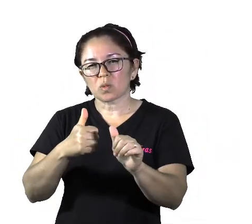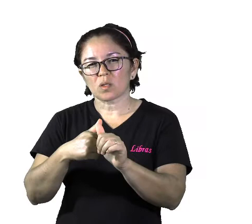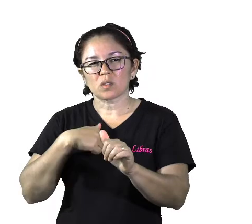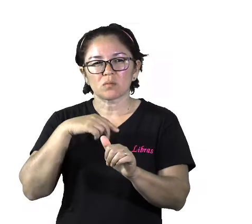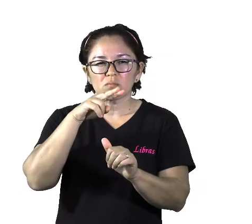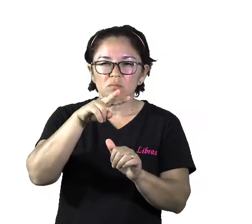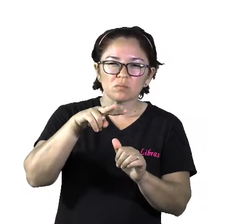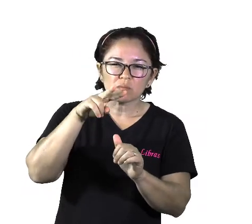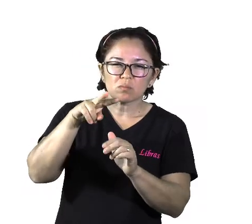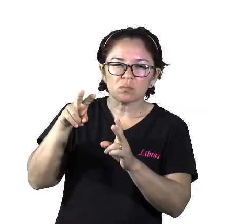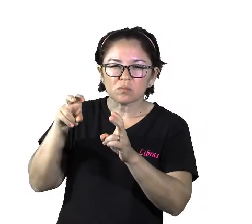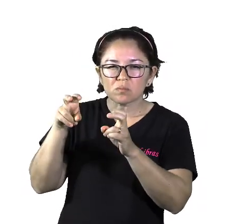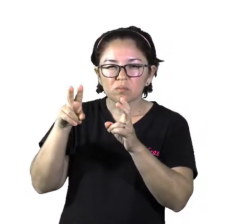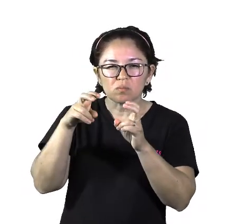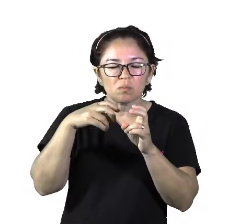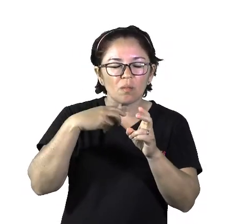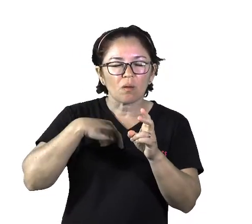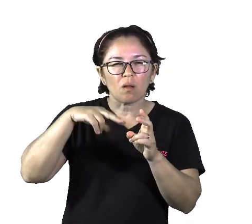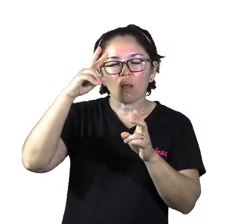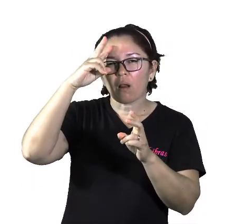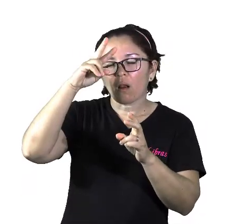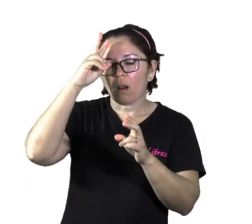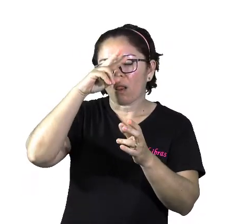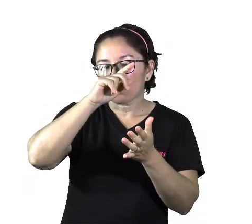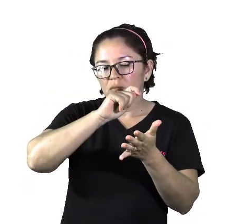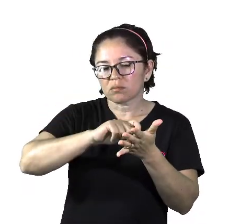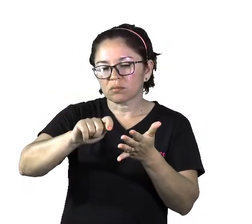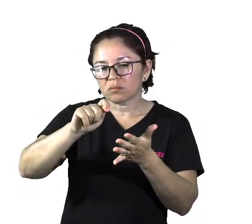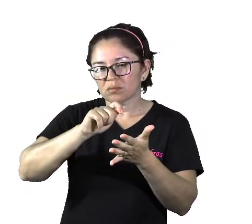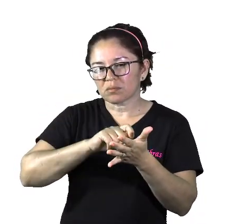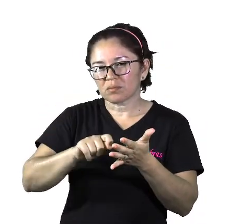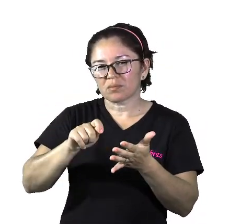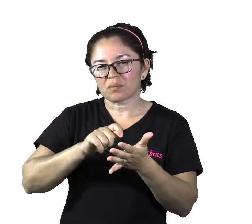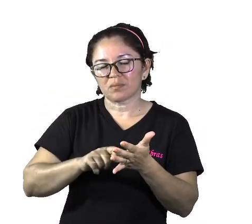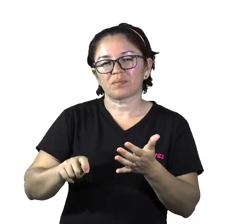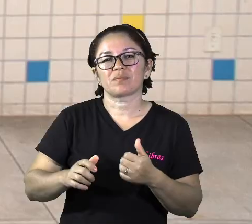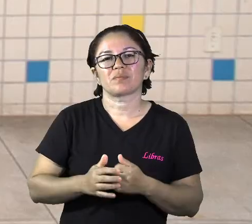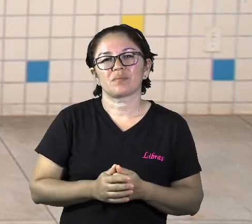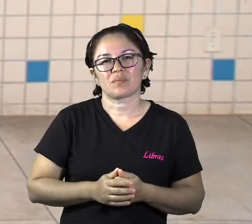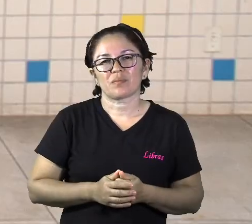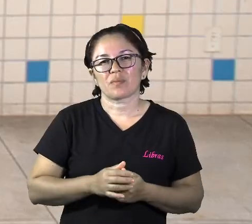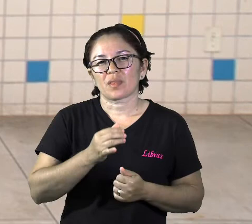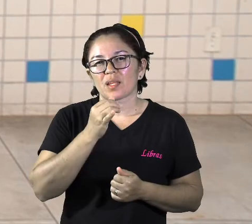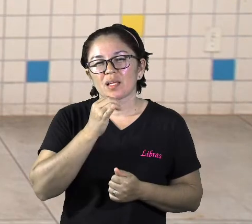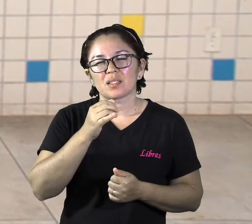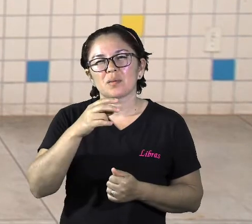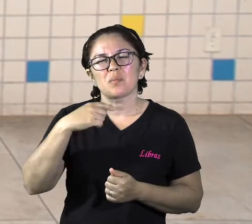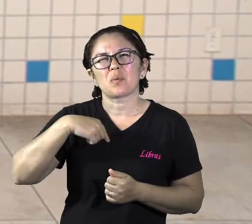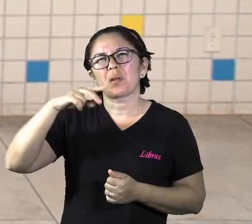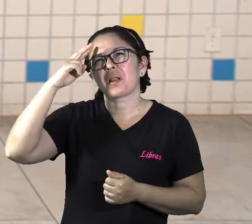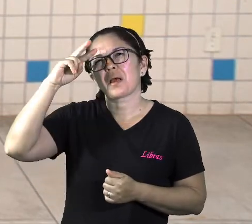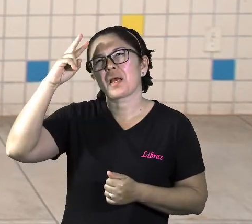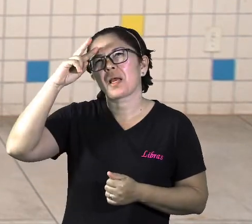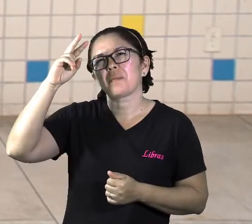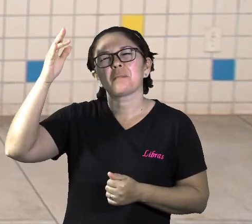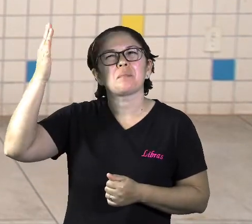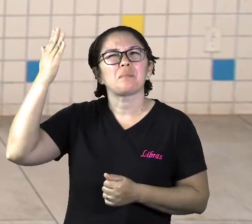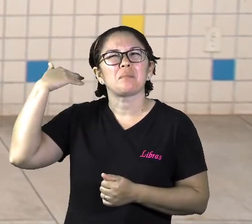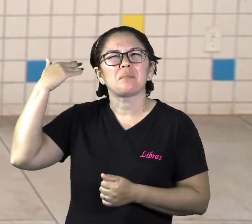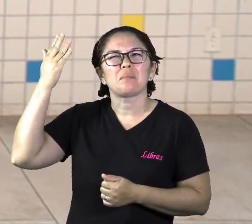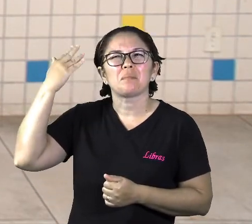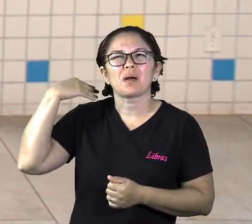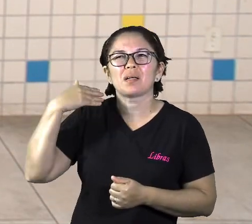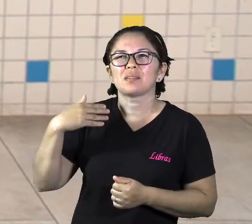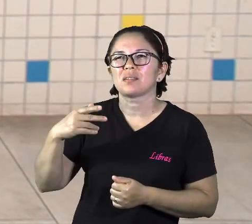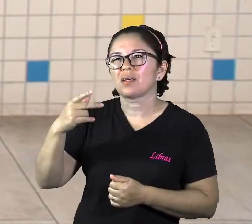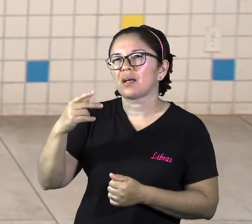é própria de uma pessoa, sabe? Aquelas lembranças que a gente tem, às vezes, de uma comida gostosa, que uma pessoa da nossa